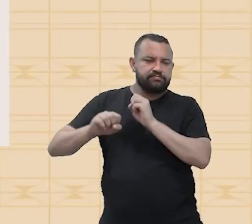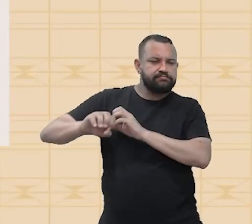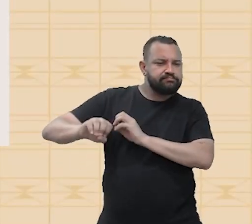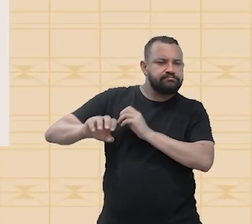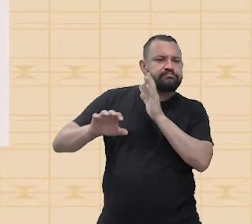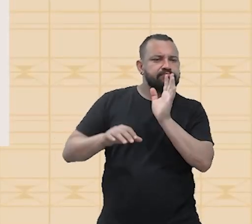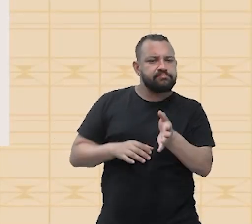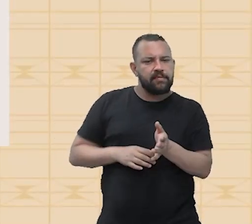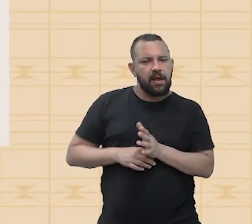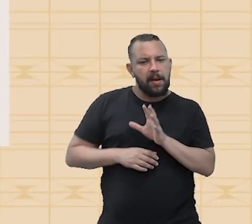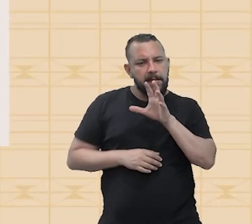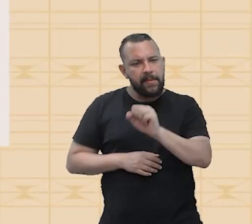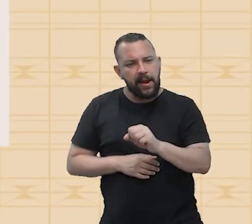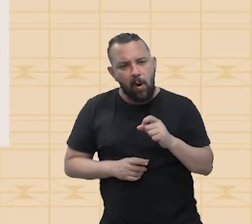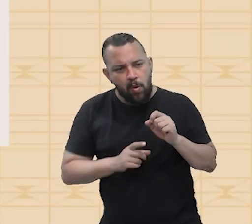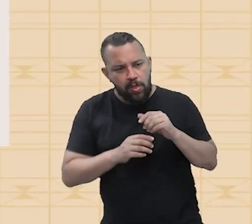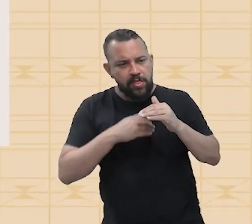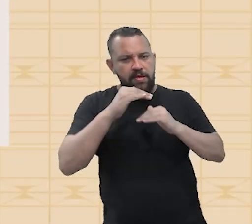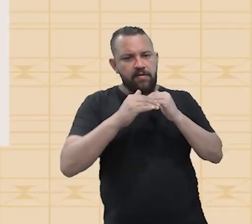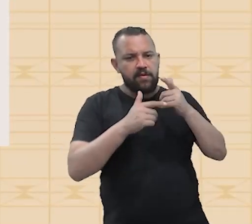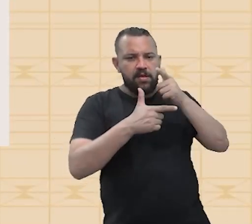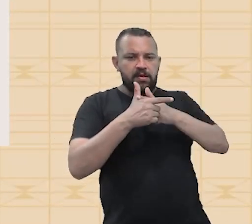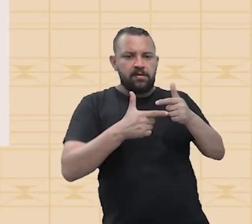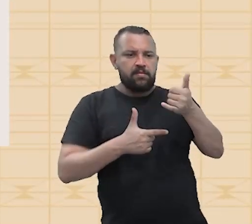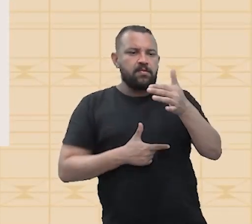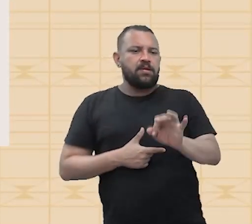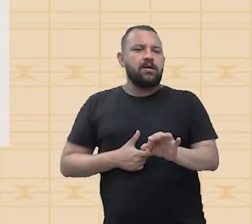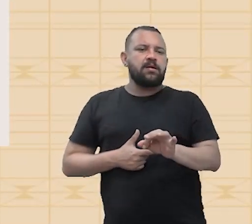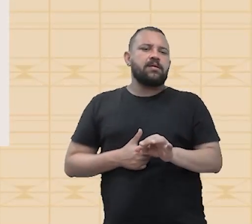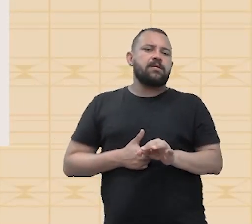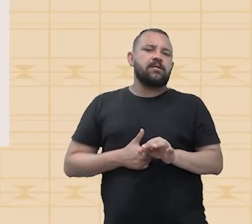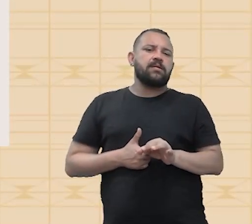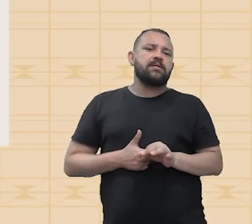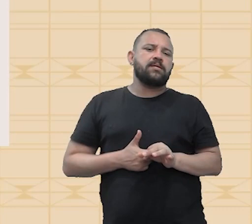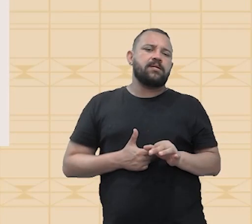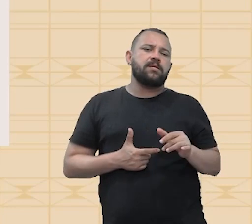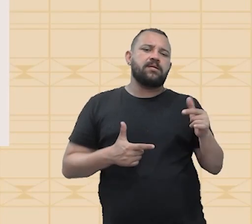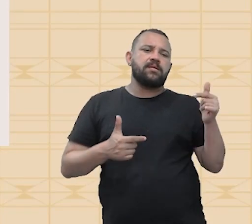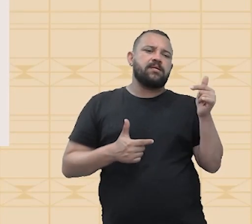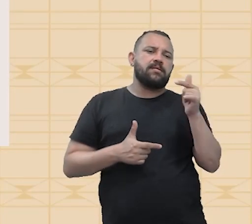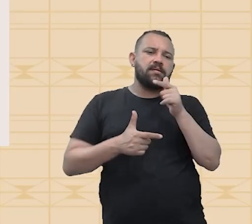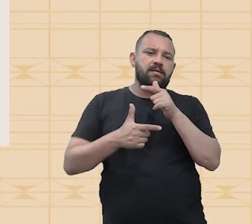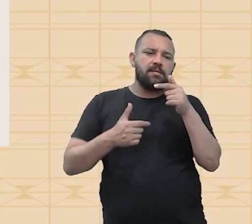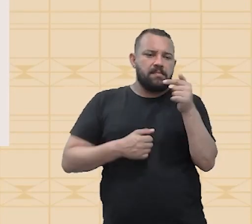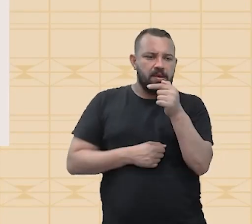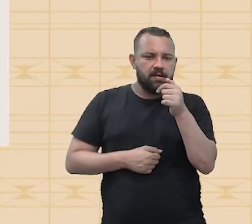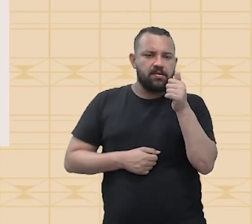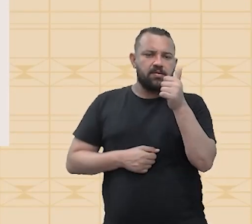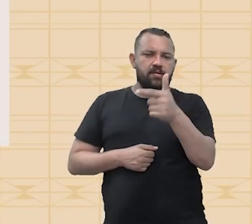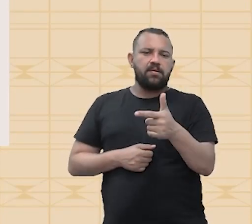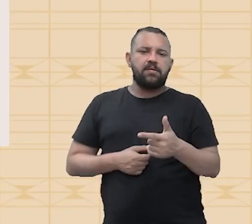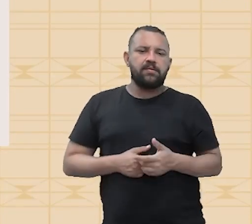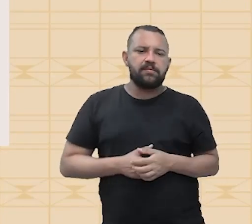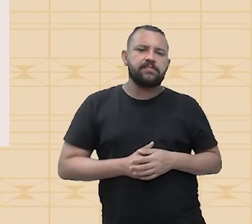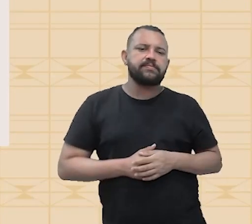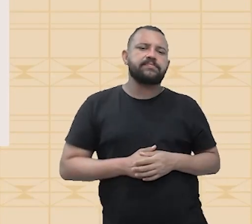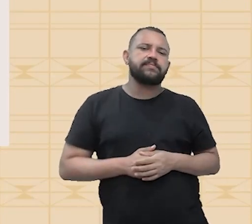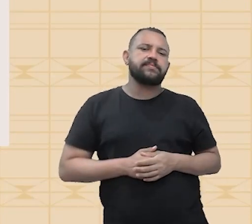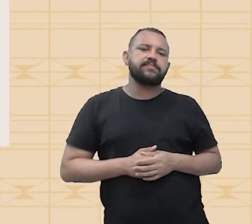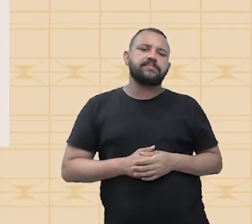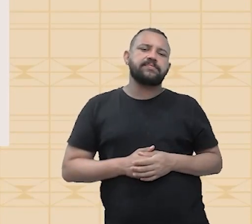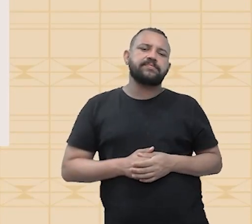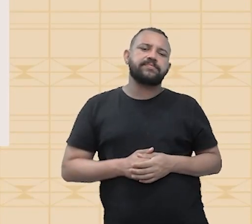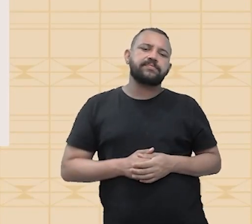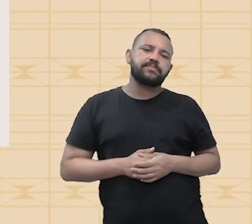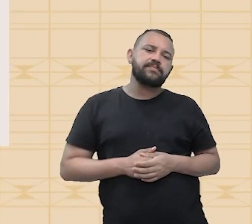o nível sonoro, dividir por 10 e em seguida subtrair por 12. E olha que maravilha, 40 dividido por 10 dá 4,